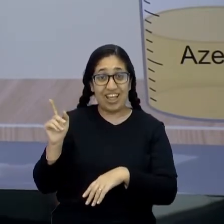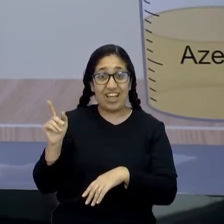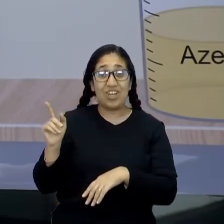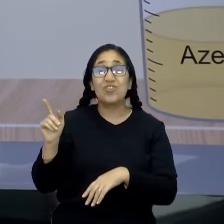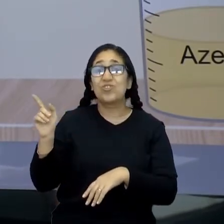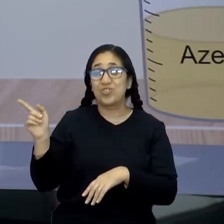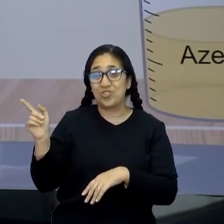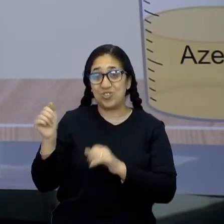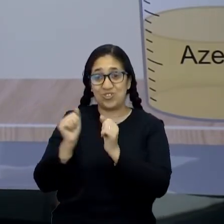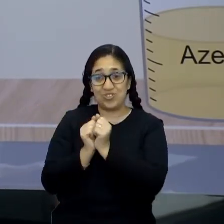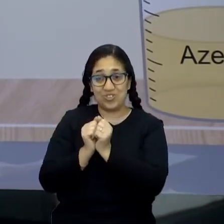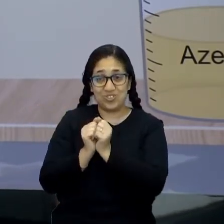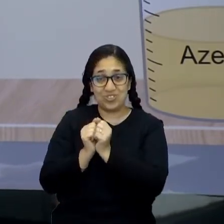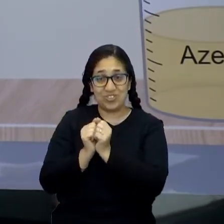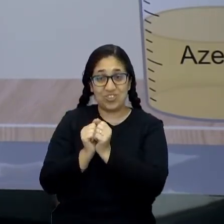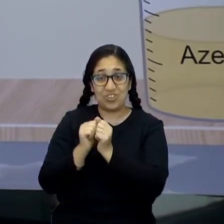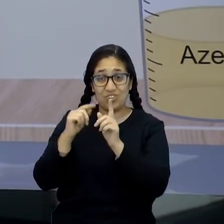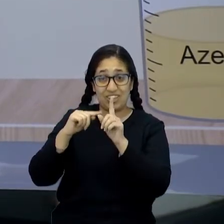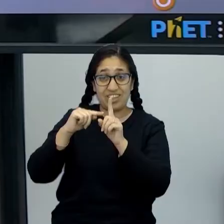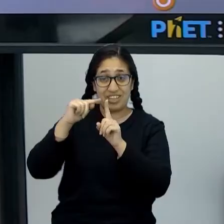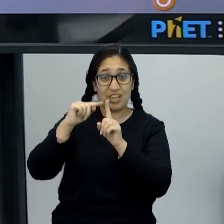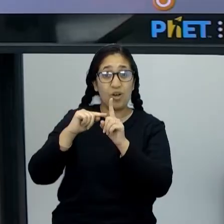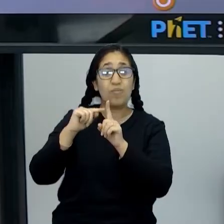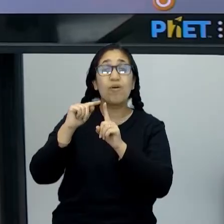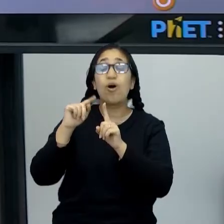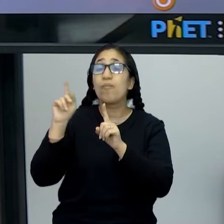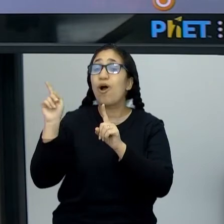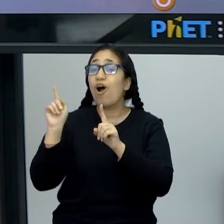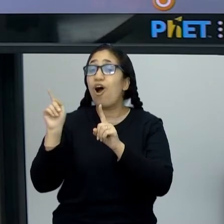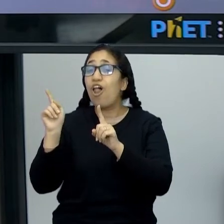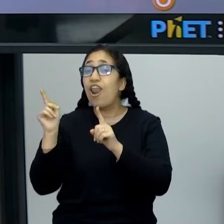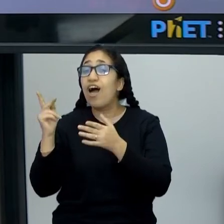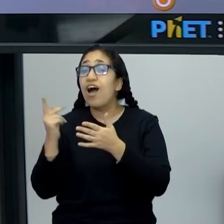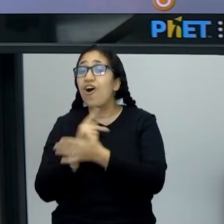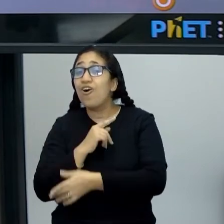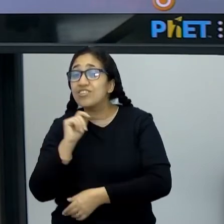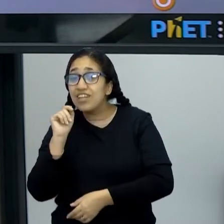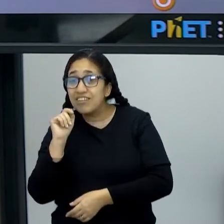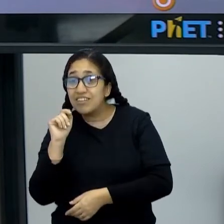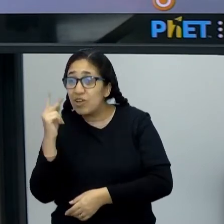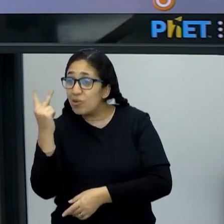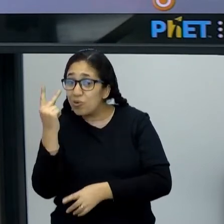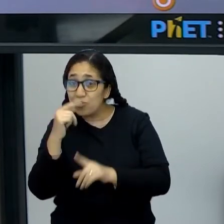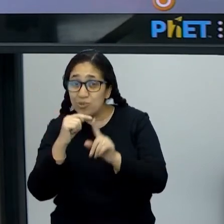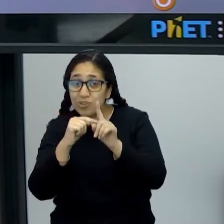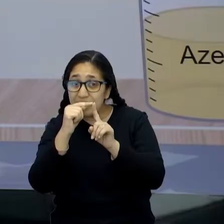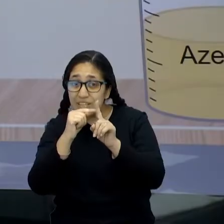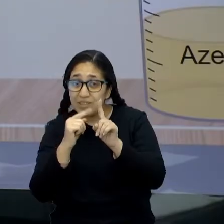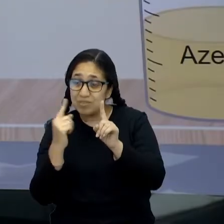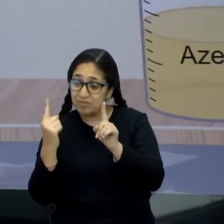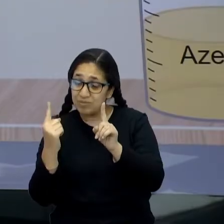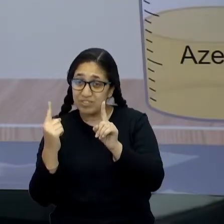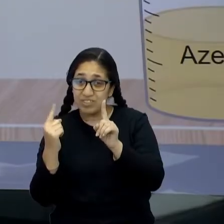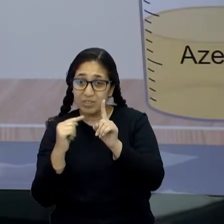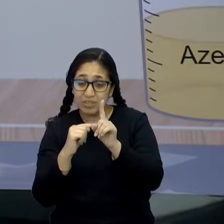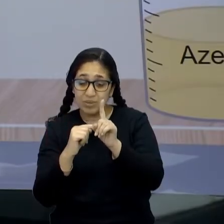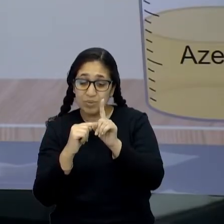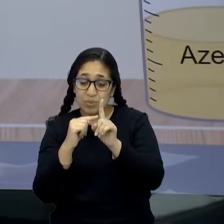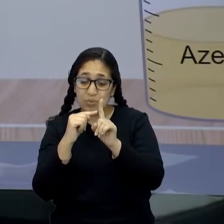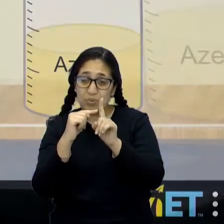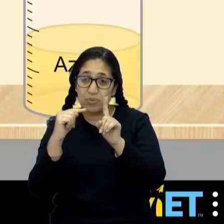junto com o termômetro dele. E aí, óbvio, olha o que acontece com os dois termômetros. Os dois